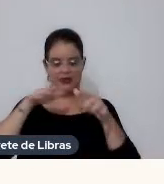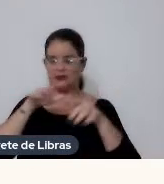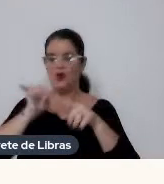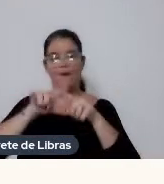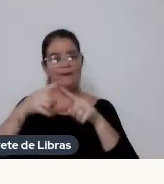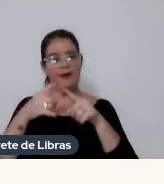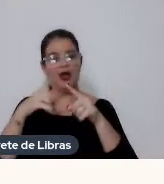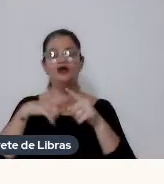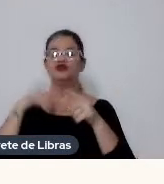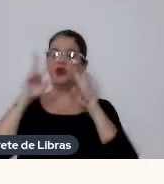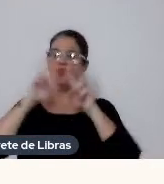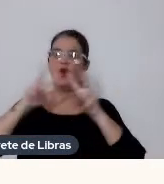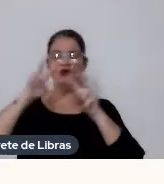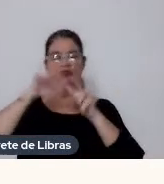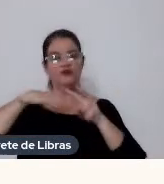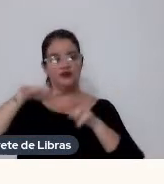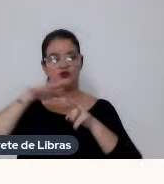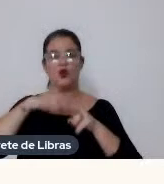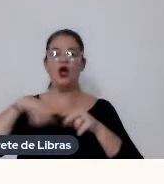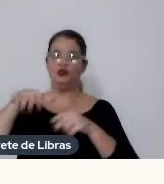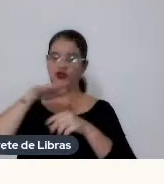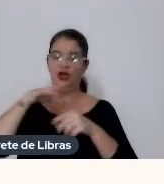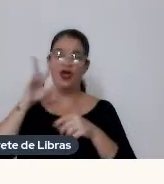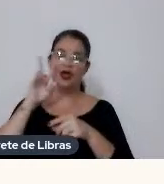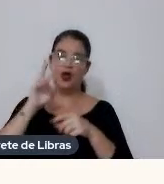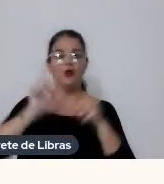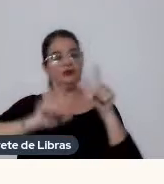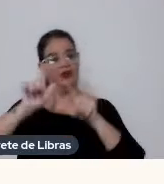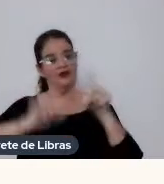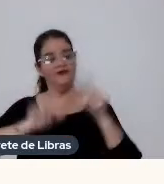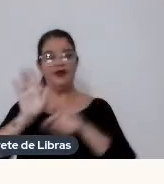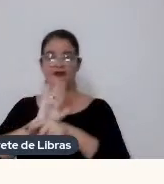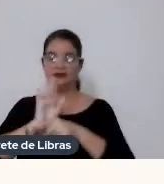Para o audiovisual De maneira geral, né Tanto para a TV Quanto para a cinema